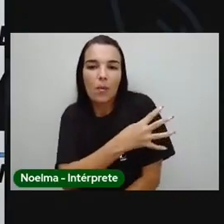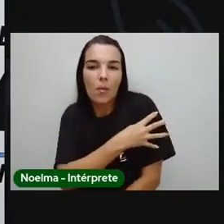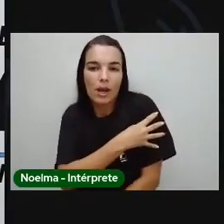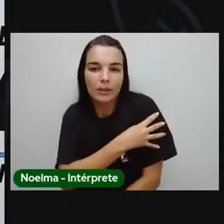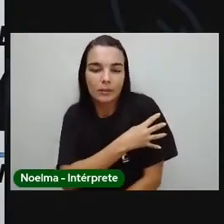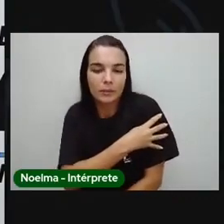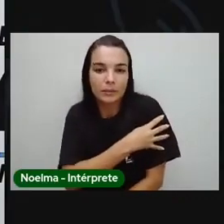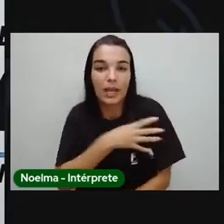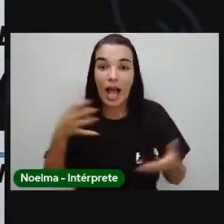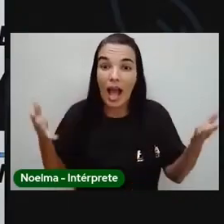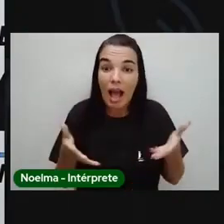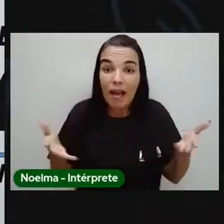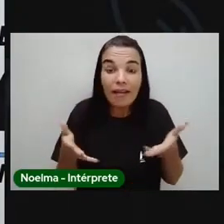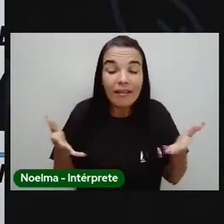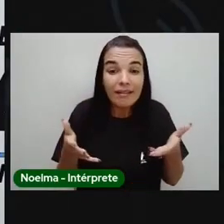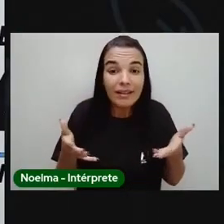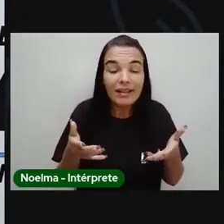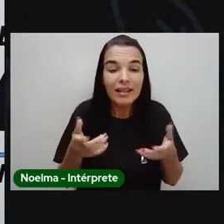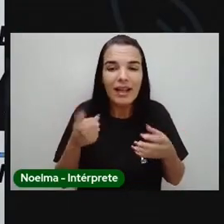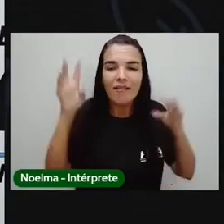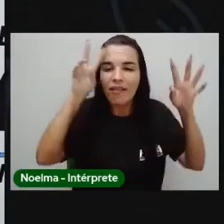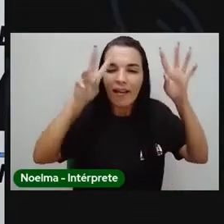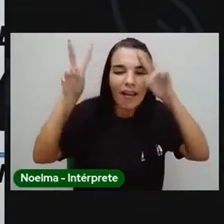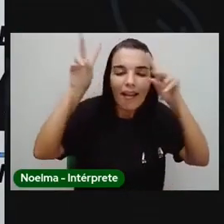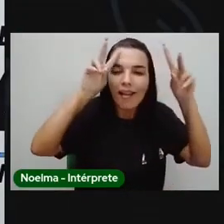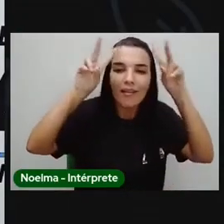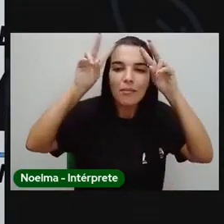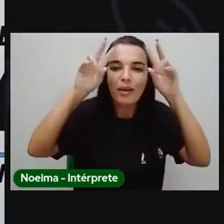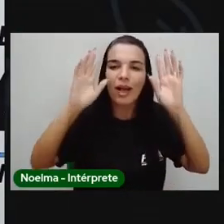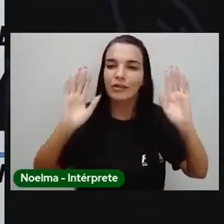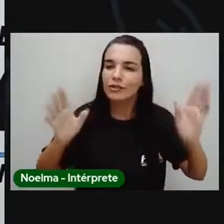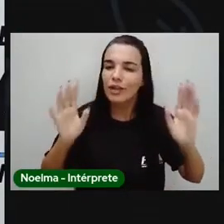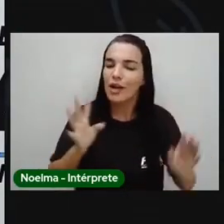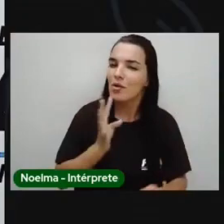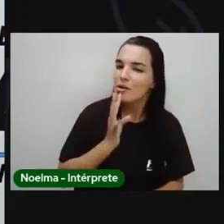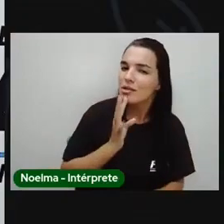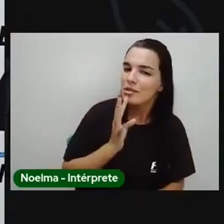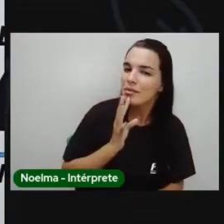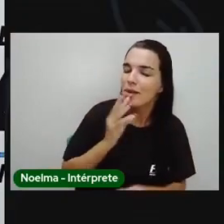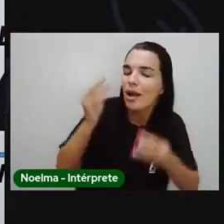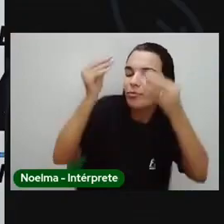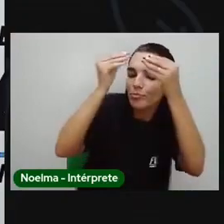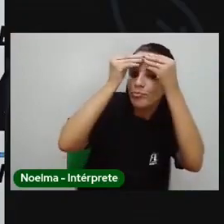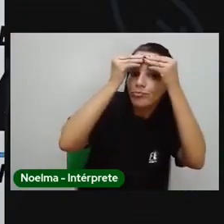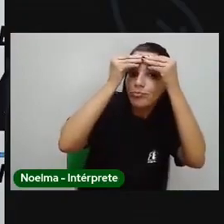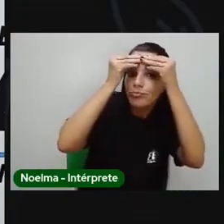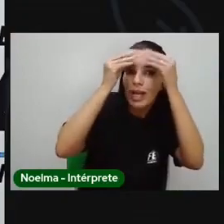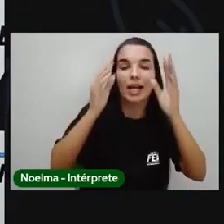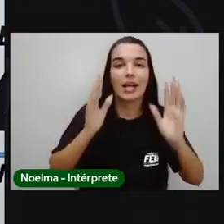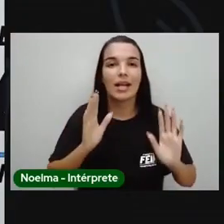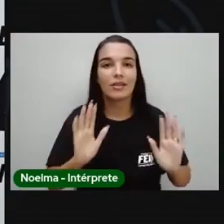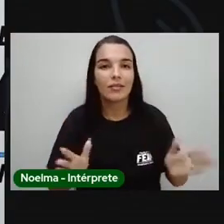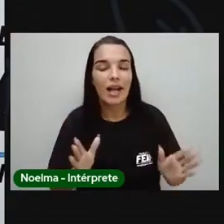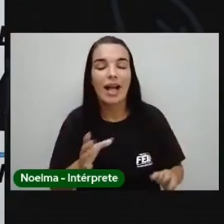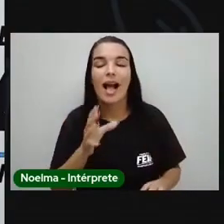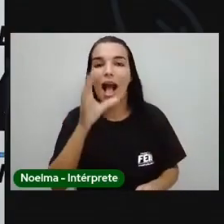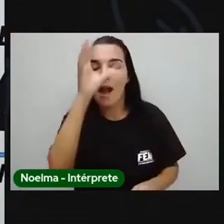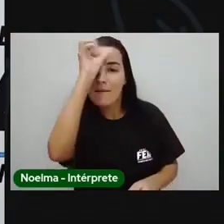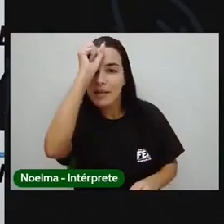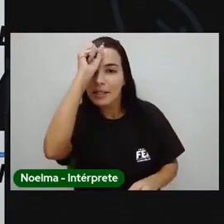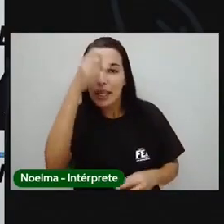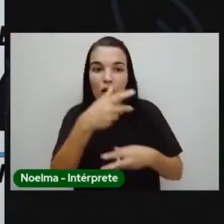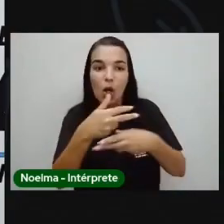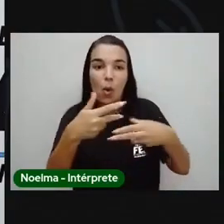nós iremos relembrar alguns dos conhecimentos que a gente já adquiriu, nós iremos aprender coisas novas